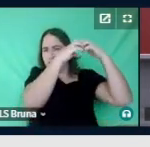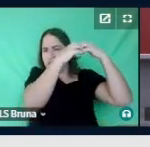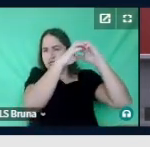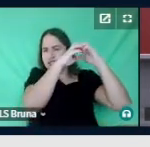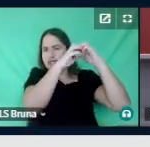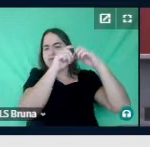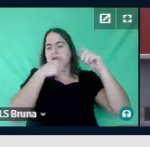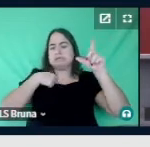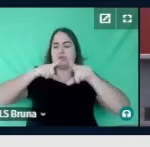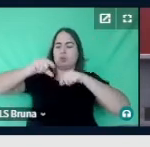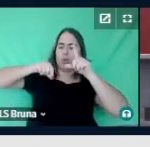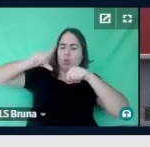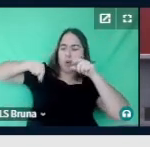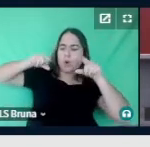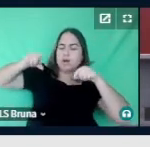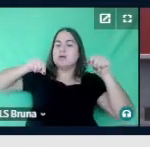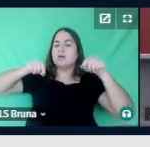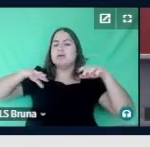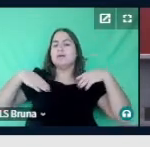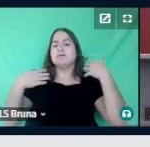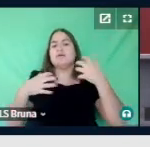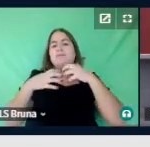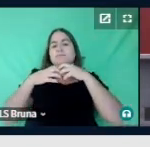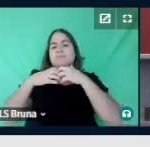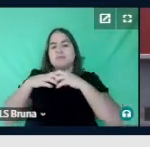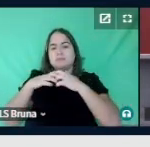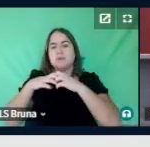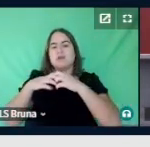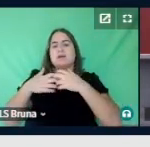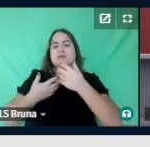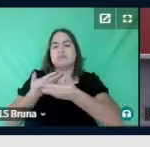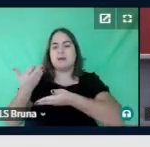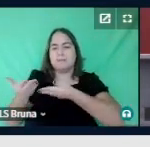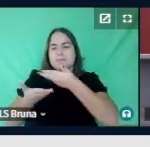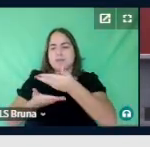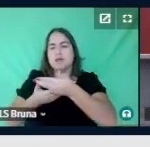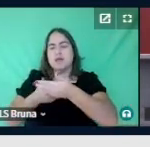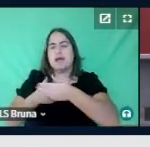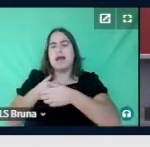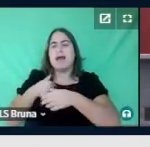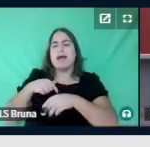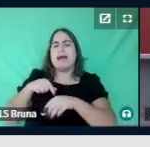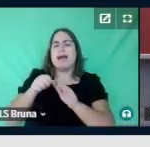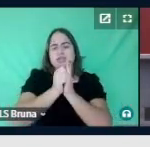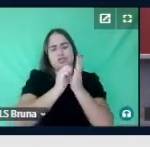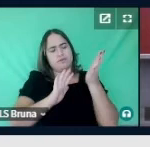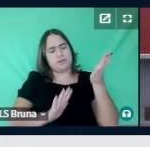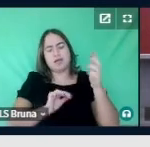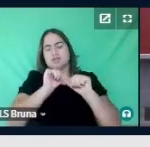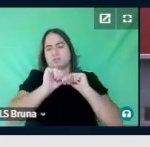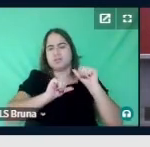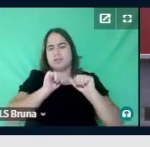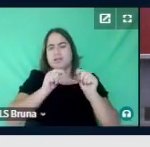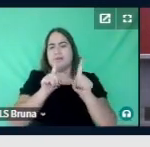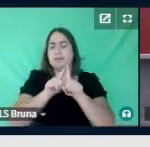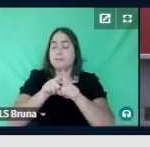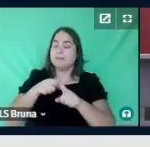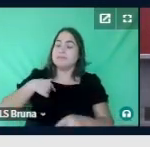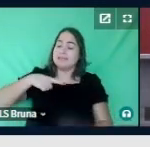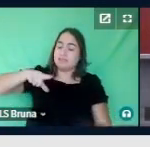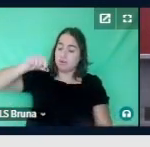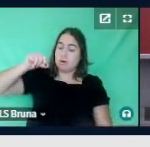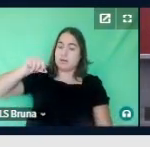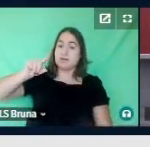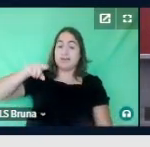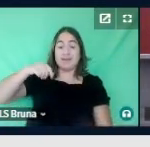decisões. Então, a flexibilidade cognitiva em mudanças de tarefa e a tomada de decisões, que é tão importante